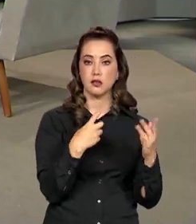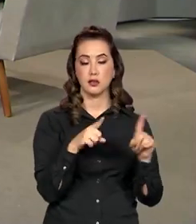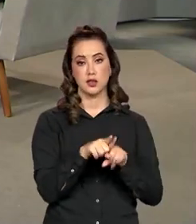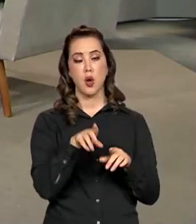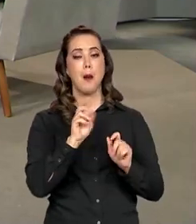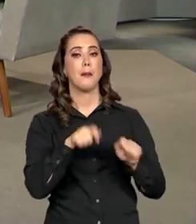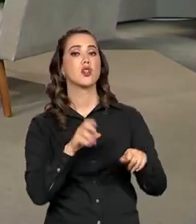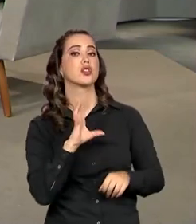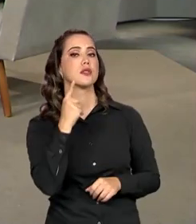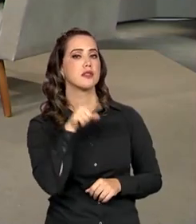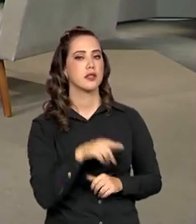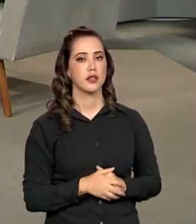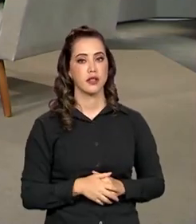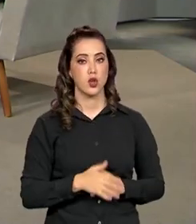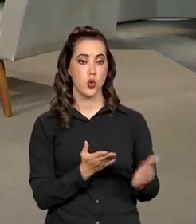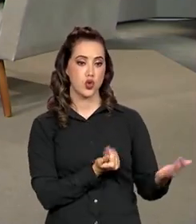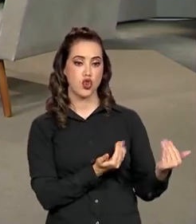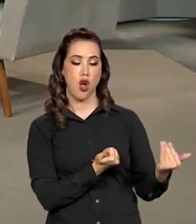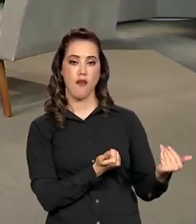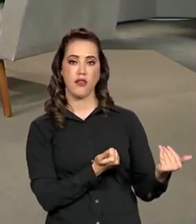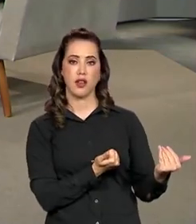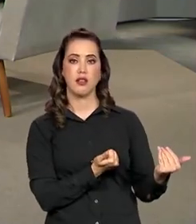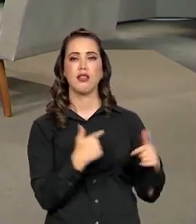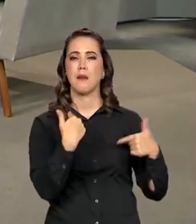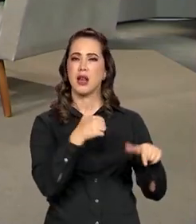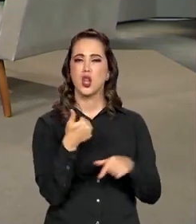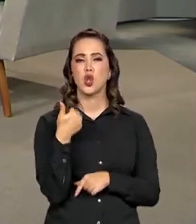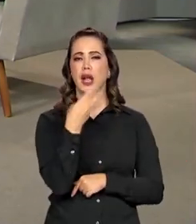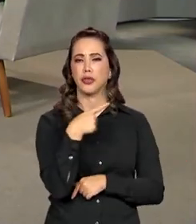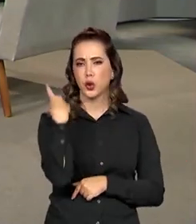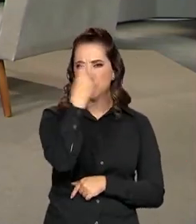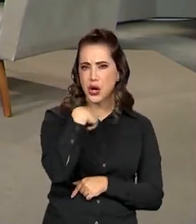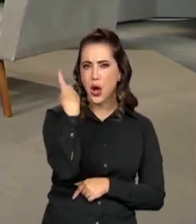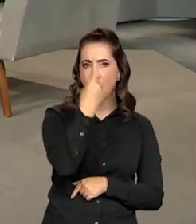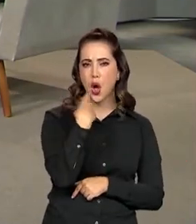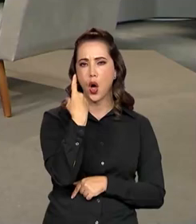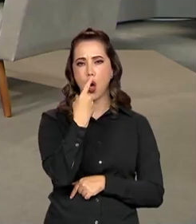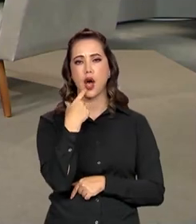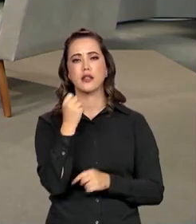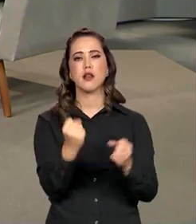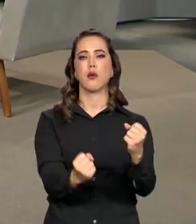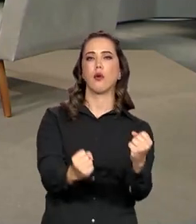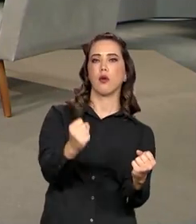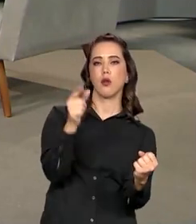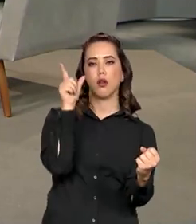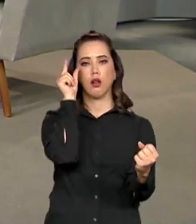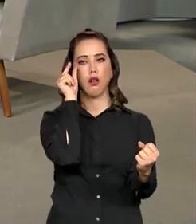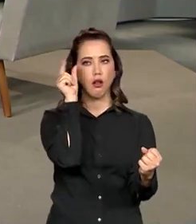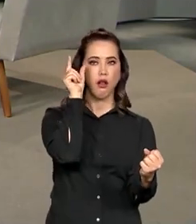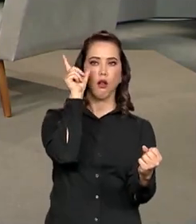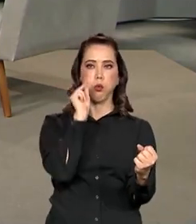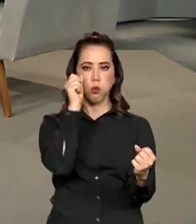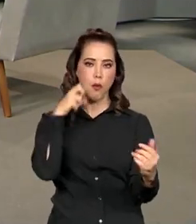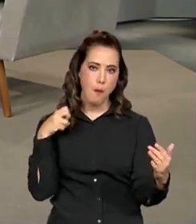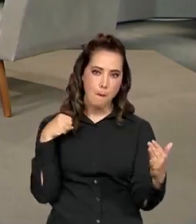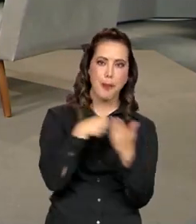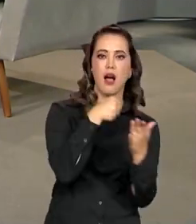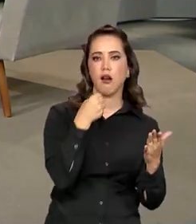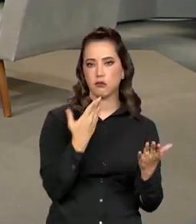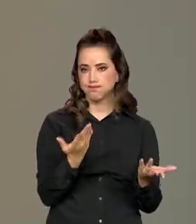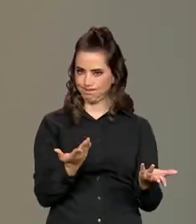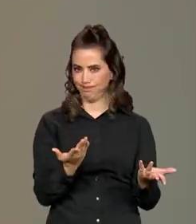contínua ou mais. Dorme no volante, tem um acidente. precarização, alguns intelectuais teóricos falam de uma